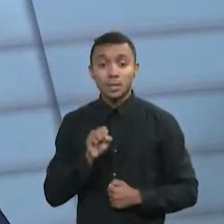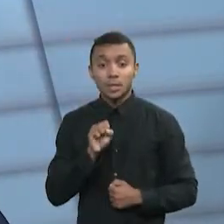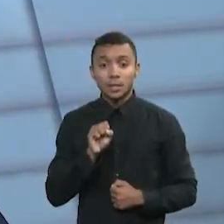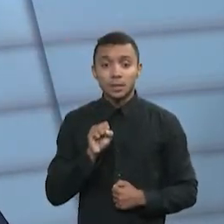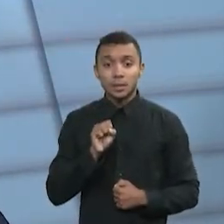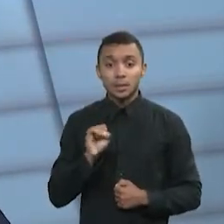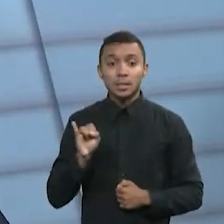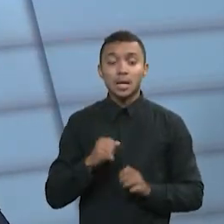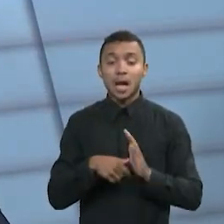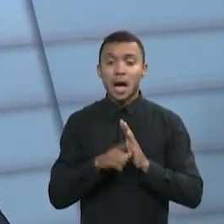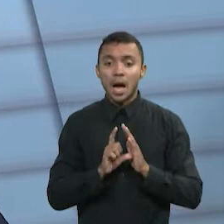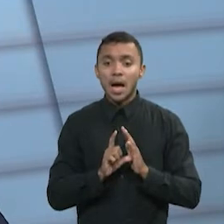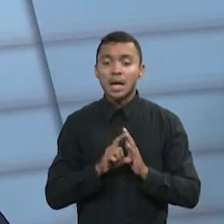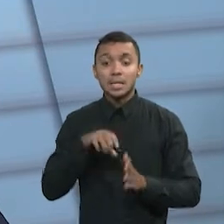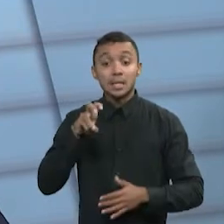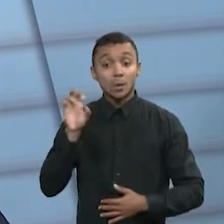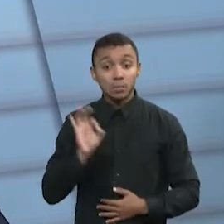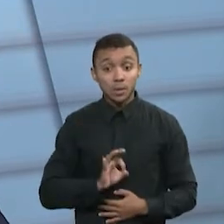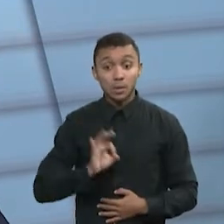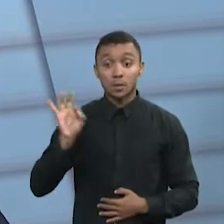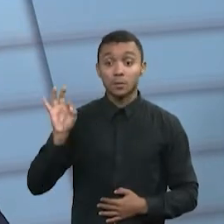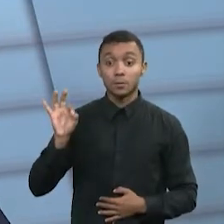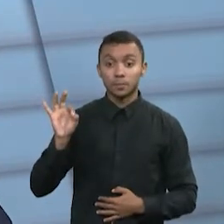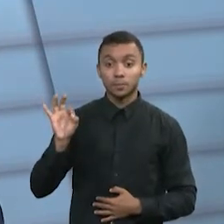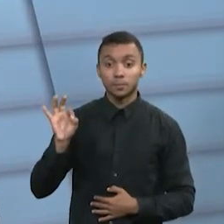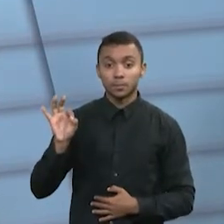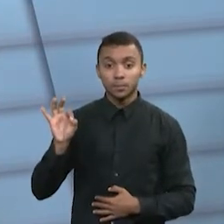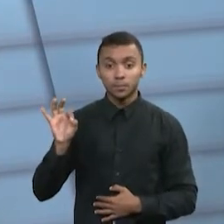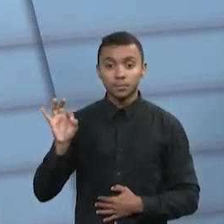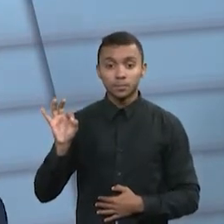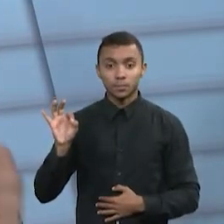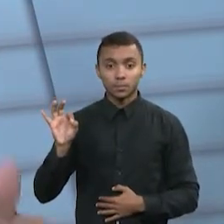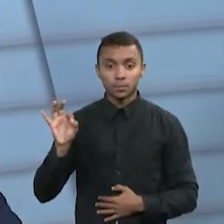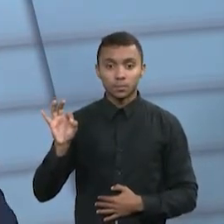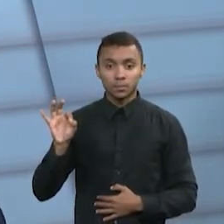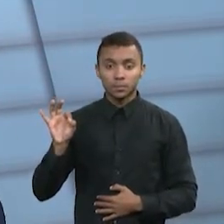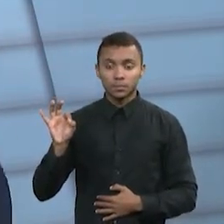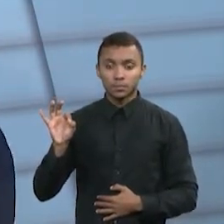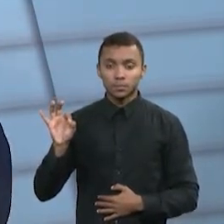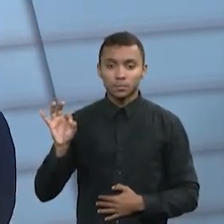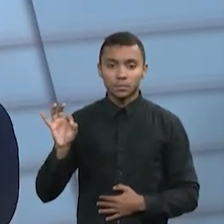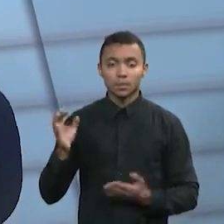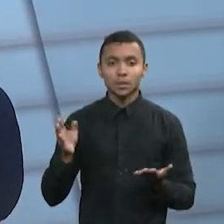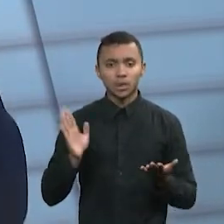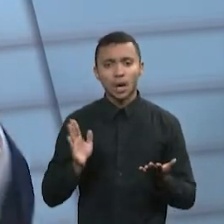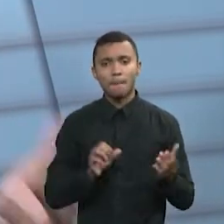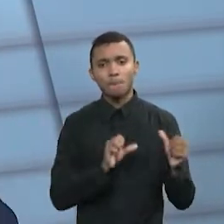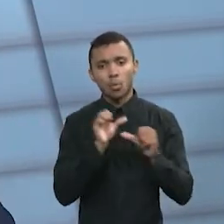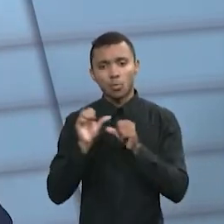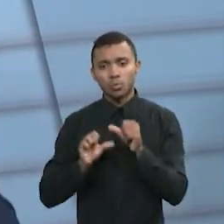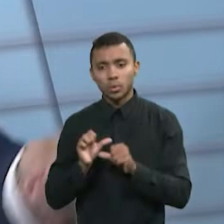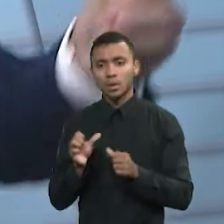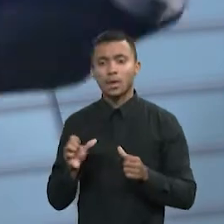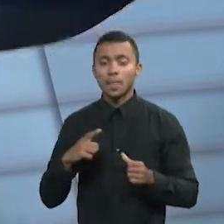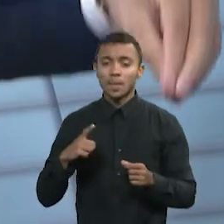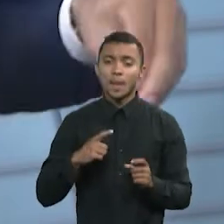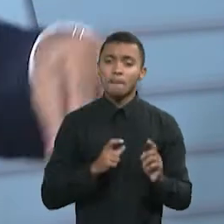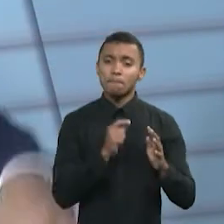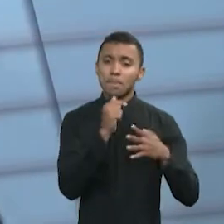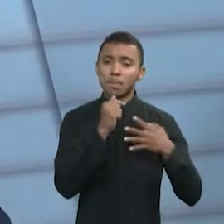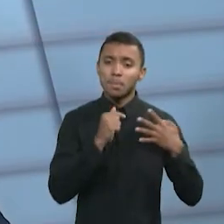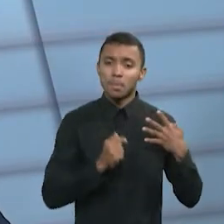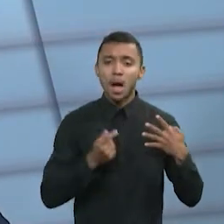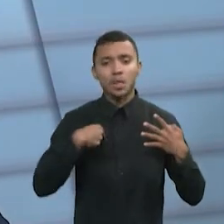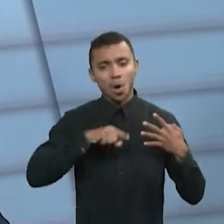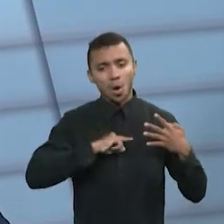tributação de 5% fixa. E aí, a partir dos 2 milhões, você variasse, são discussões, Renato, que nós vamos levar para